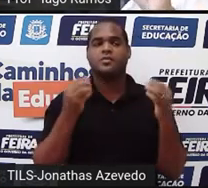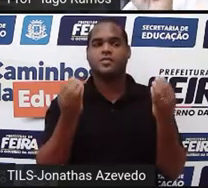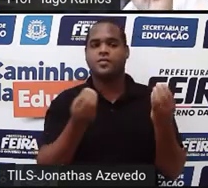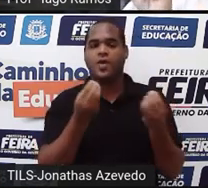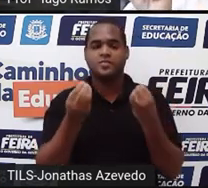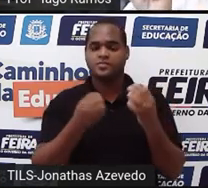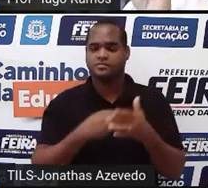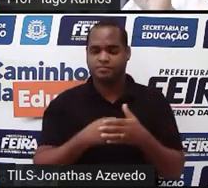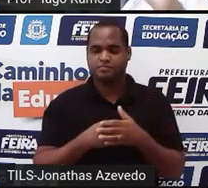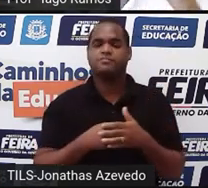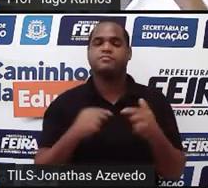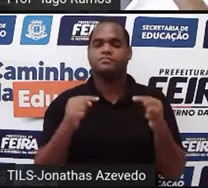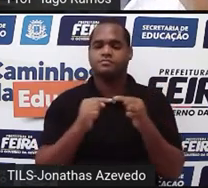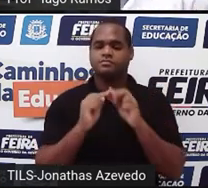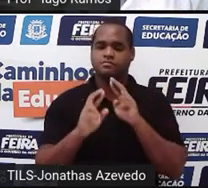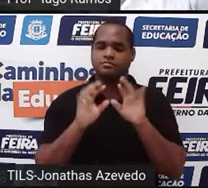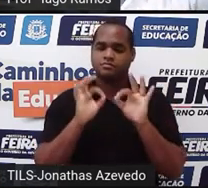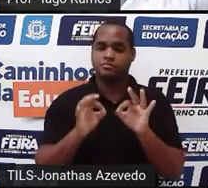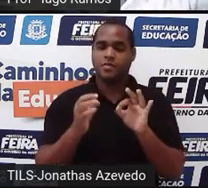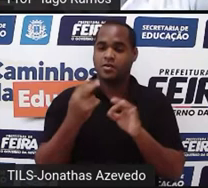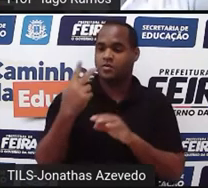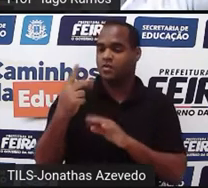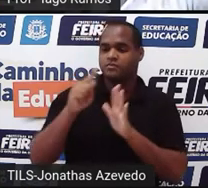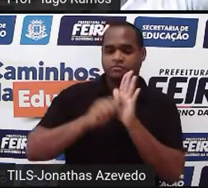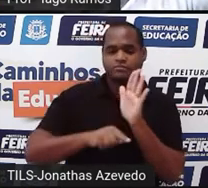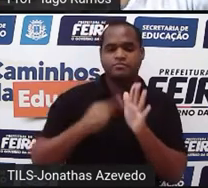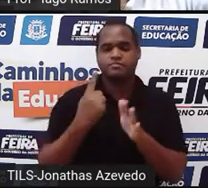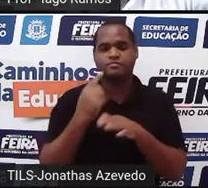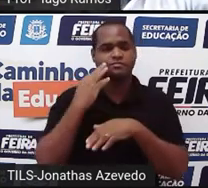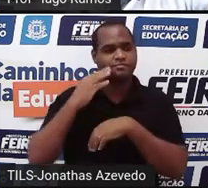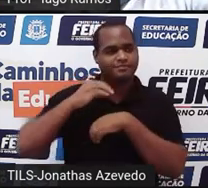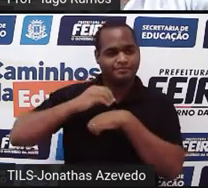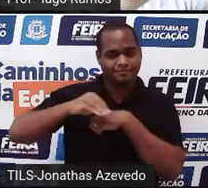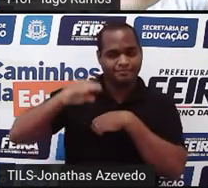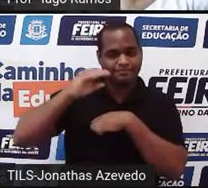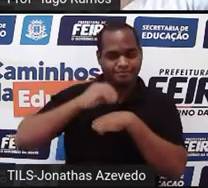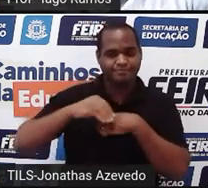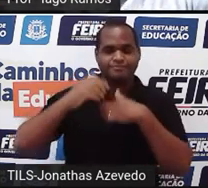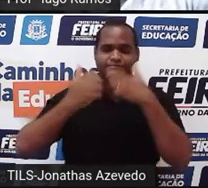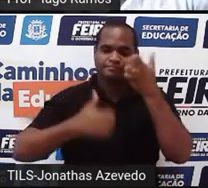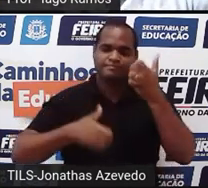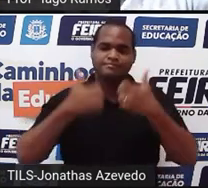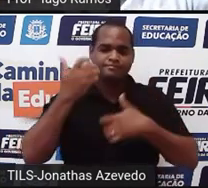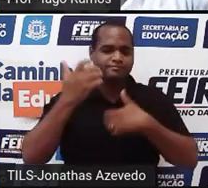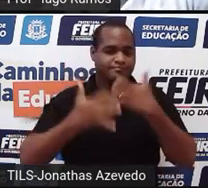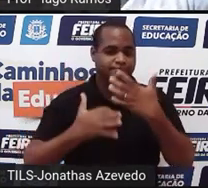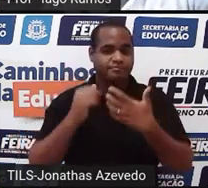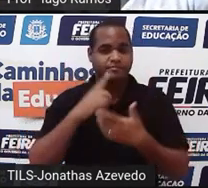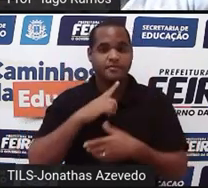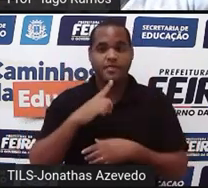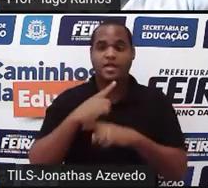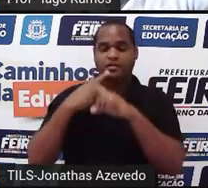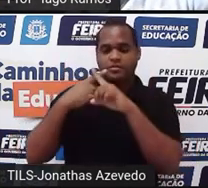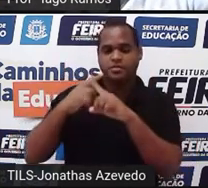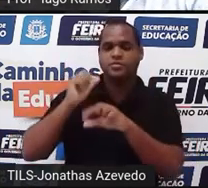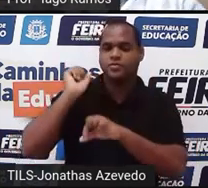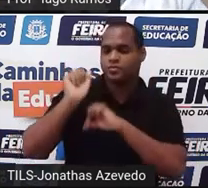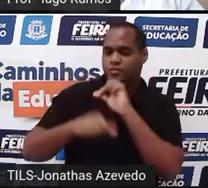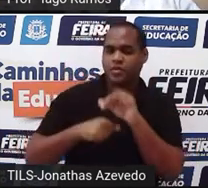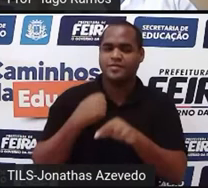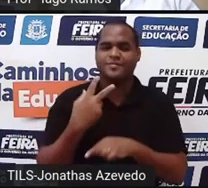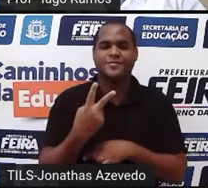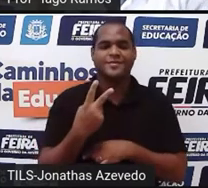solução 2 e menos 1. Quando a gente traz o ponto aqui para aquele eixo que tem x, bate no 2.